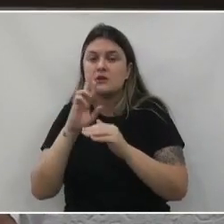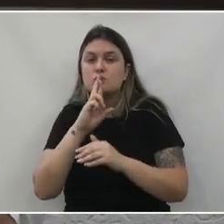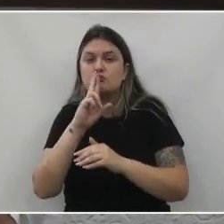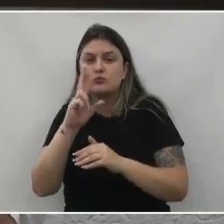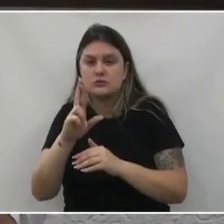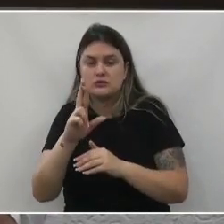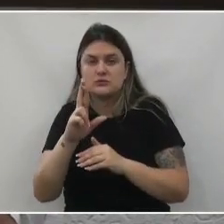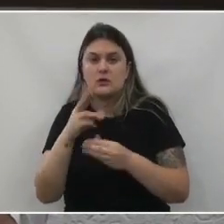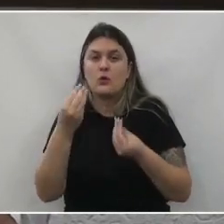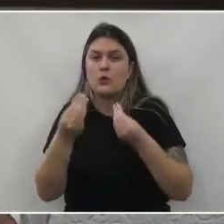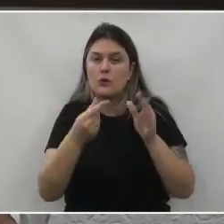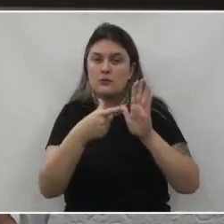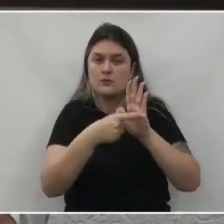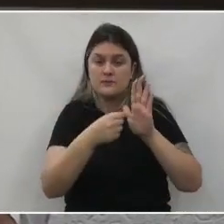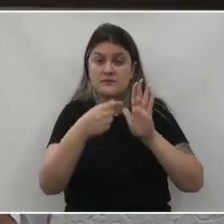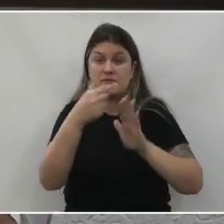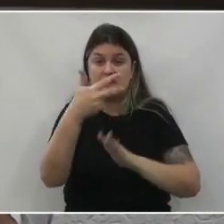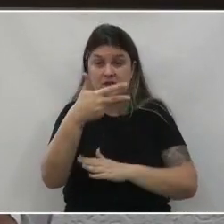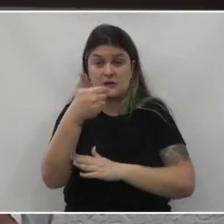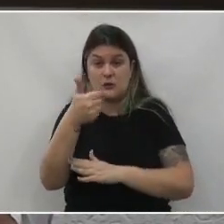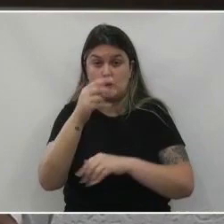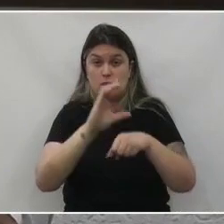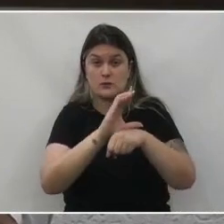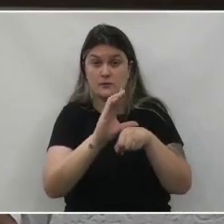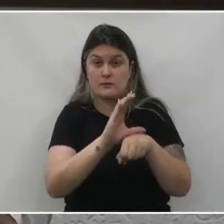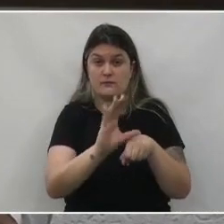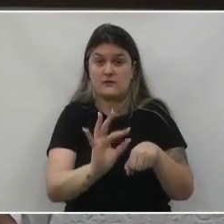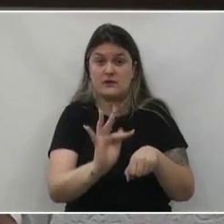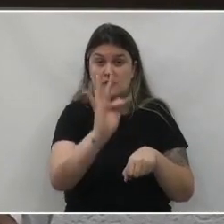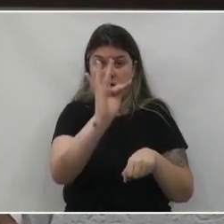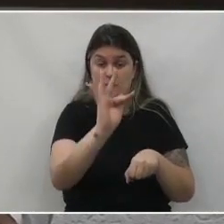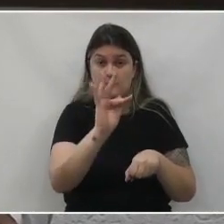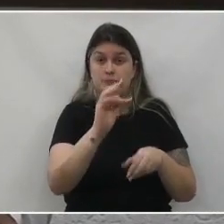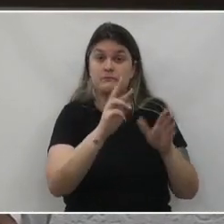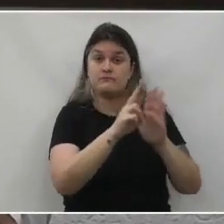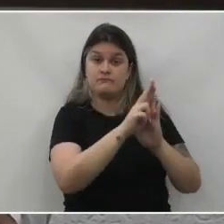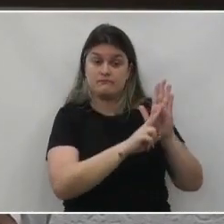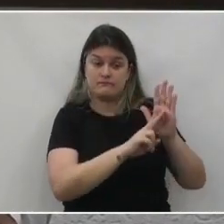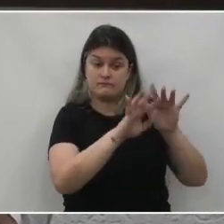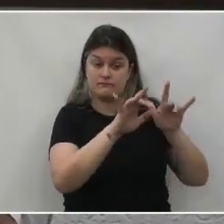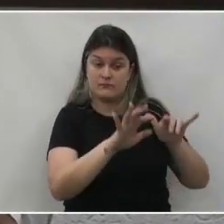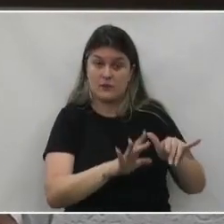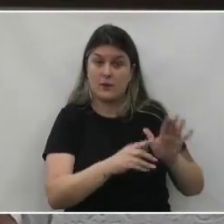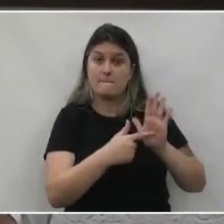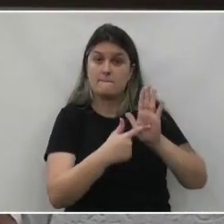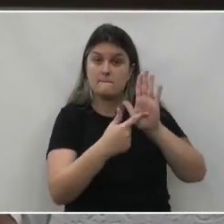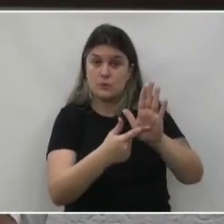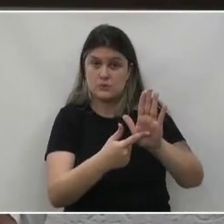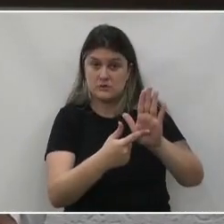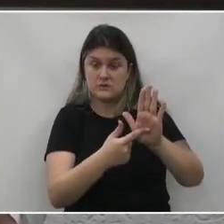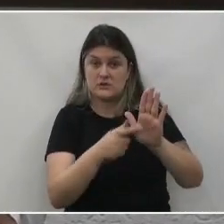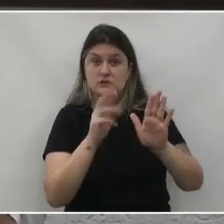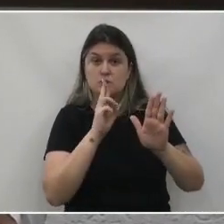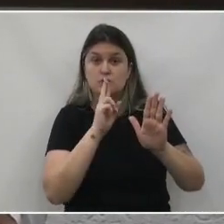apontado no artigo 31 da constituição federal este relator apresenta o seguinte parecer